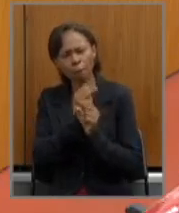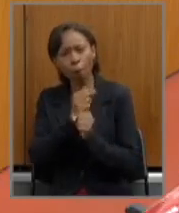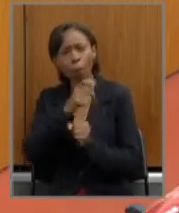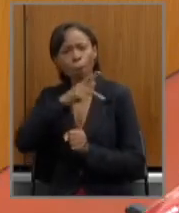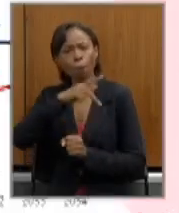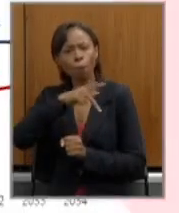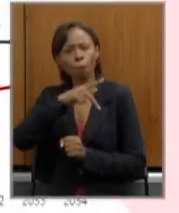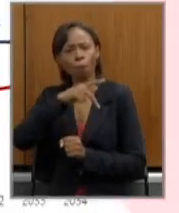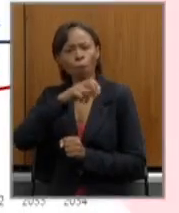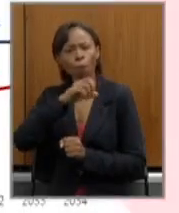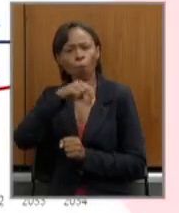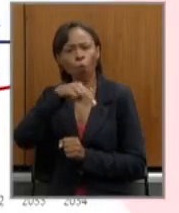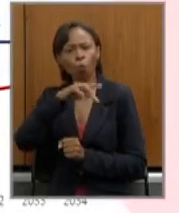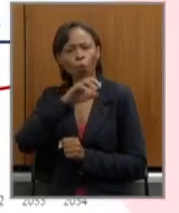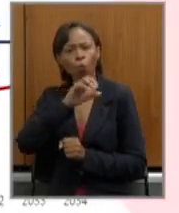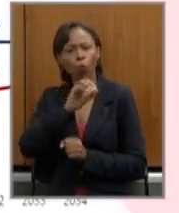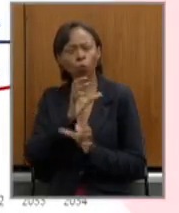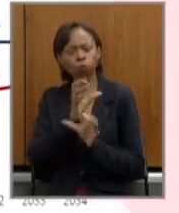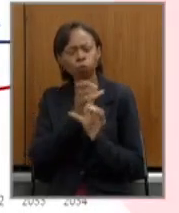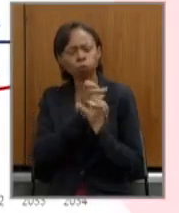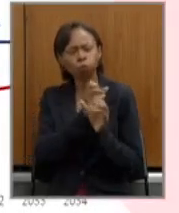em que soma